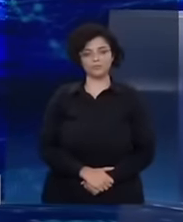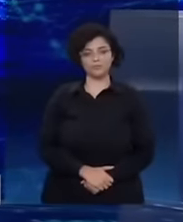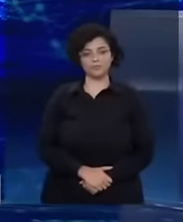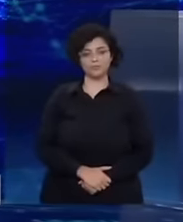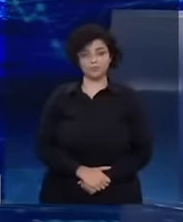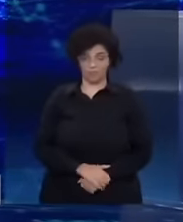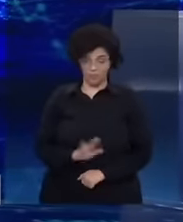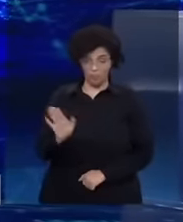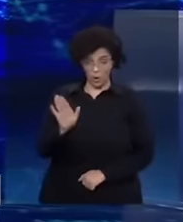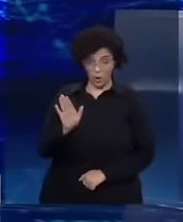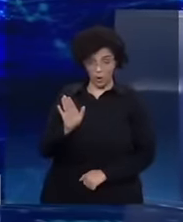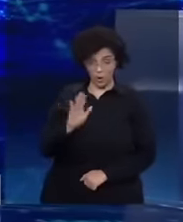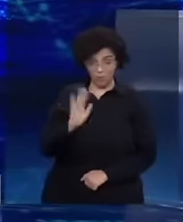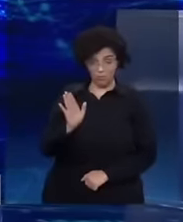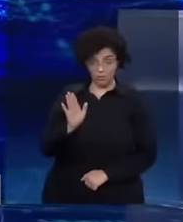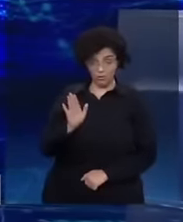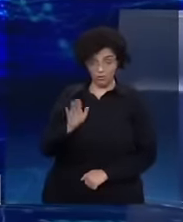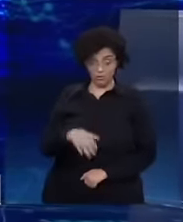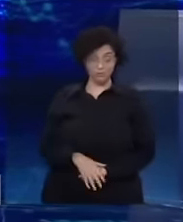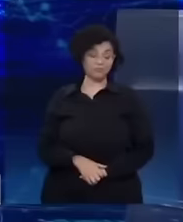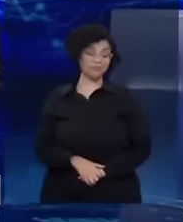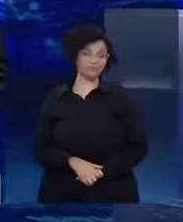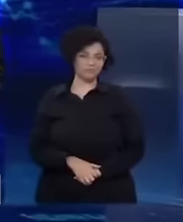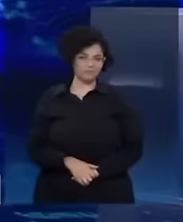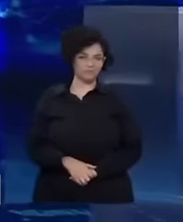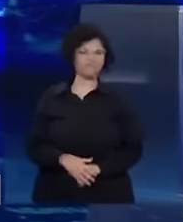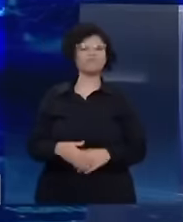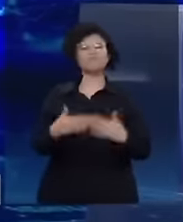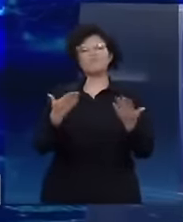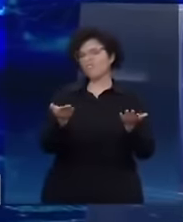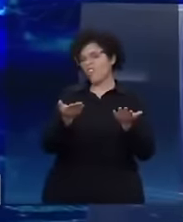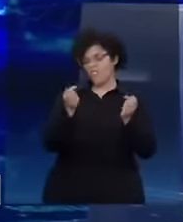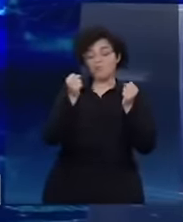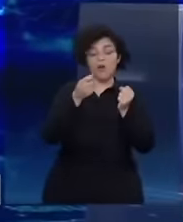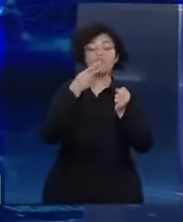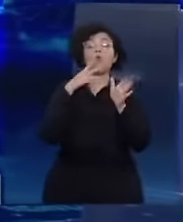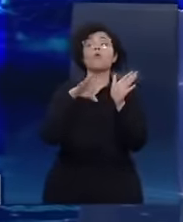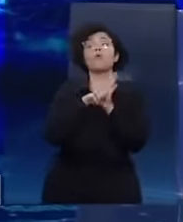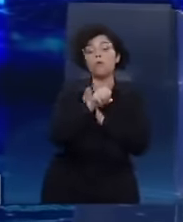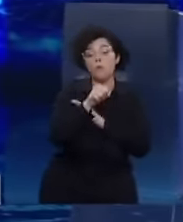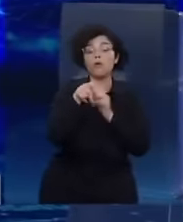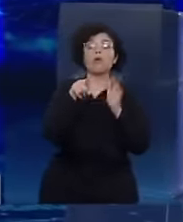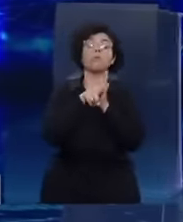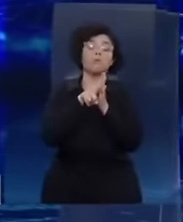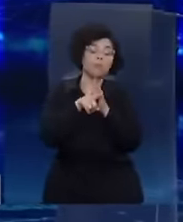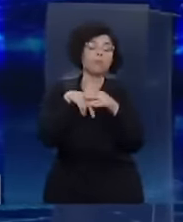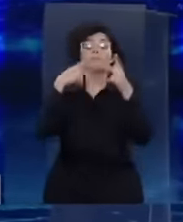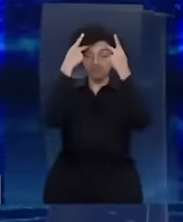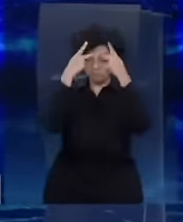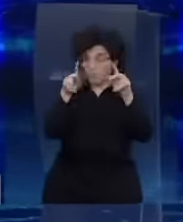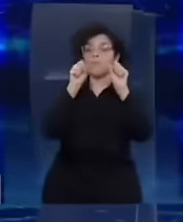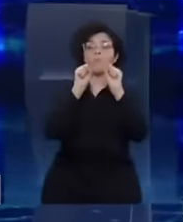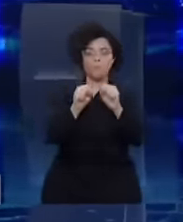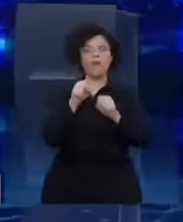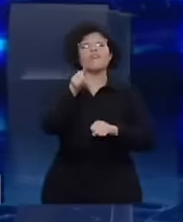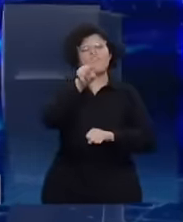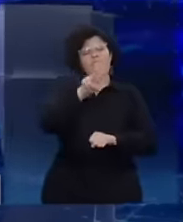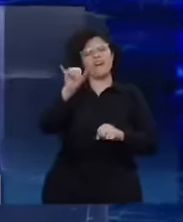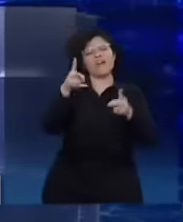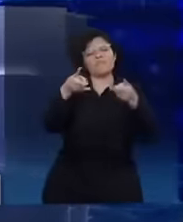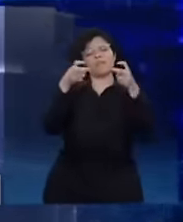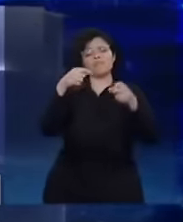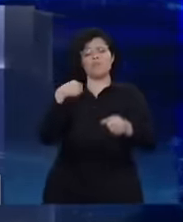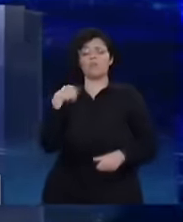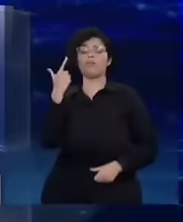Acabou? Acabou. Eu vou lhe falar uma coisa. Pode dar o Google, pode dar o que você quiser, você vai perceber que, quando eu ganhei as eleições,